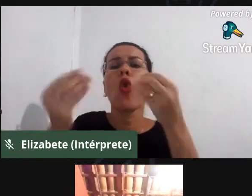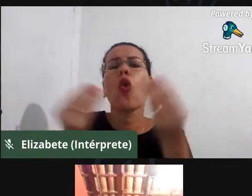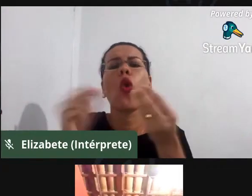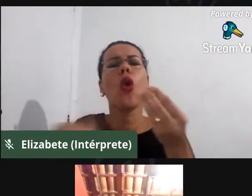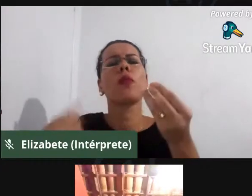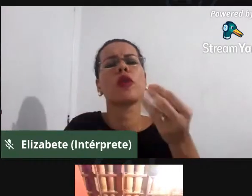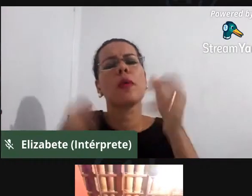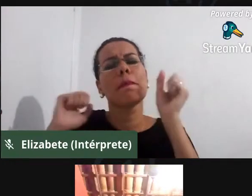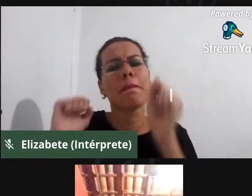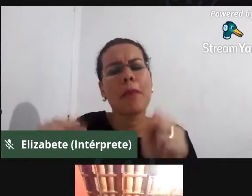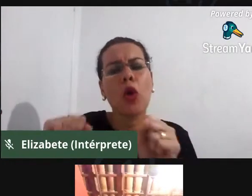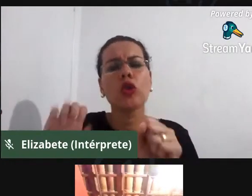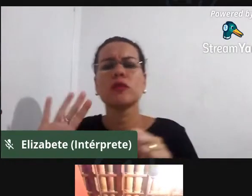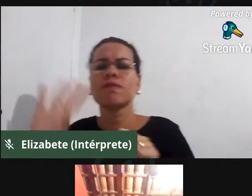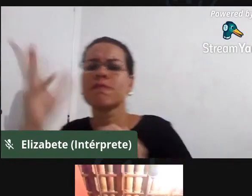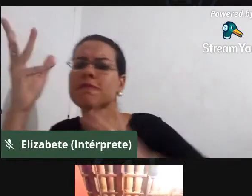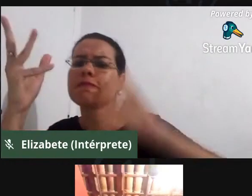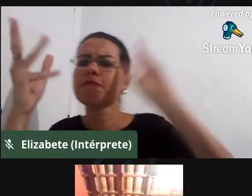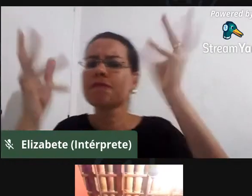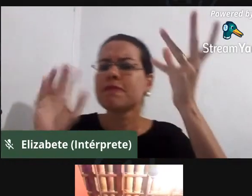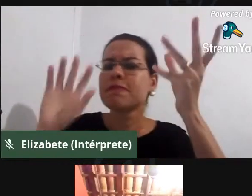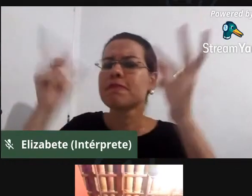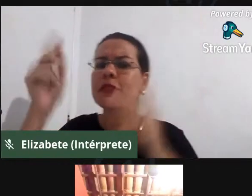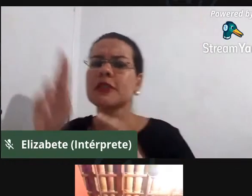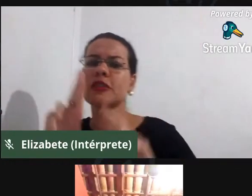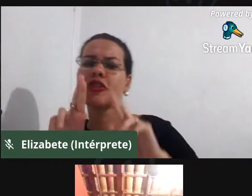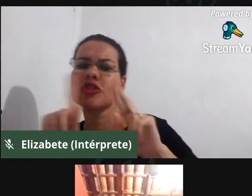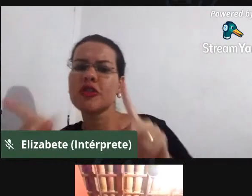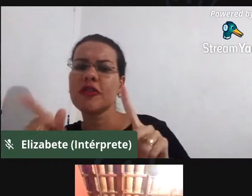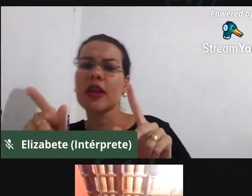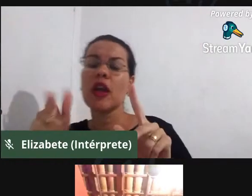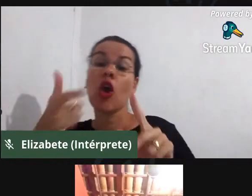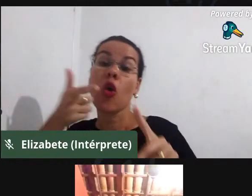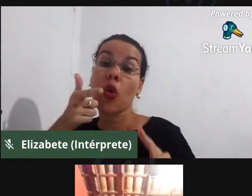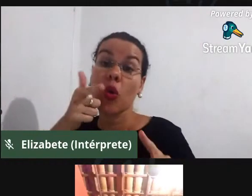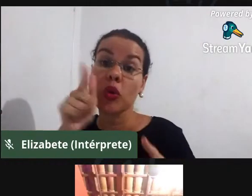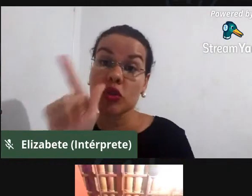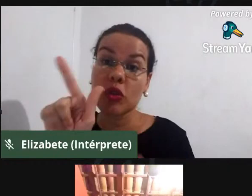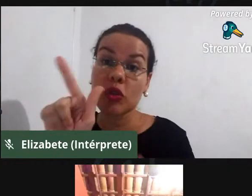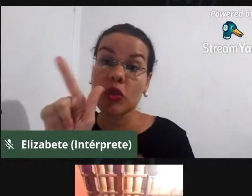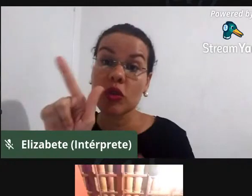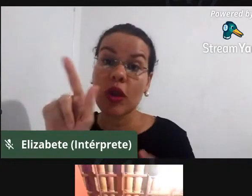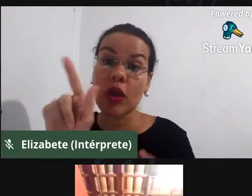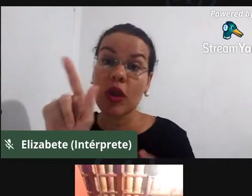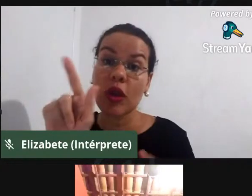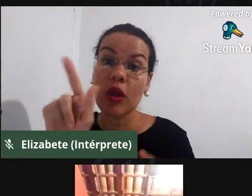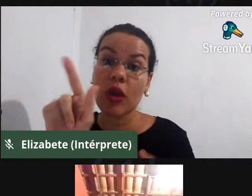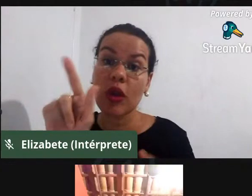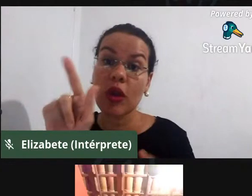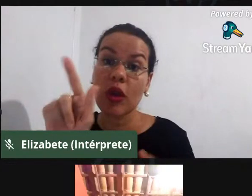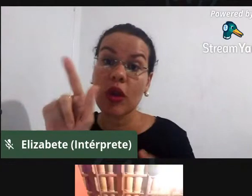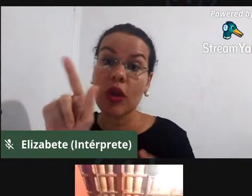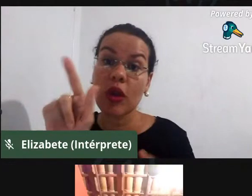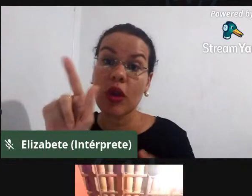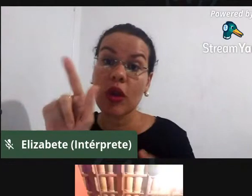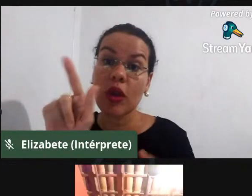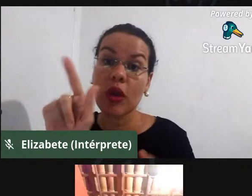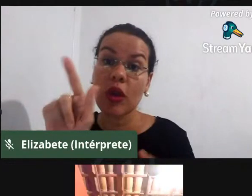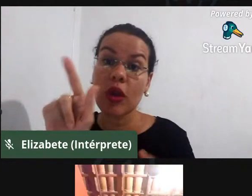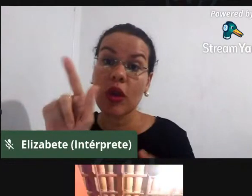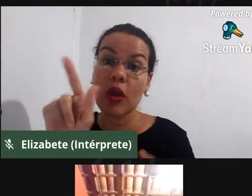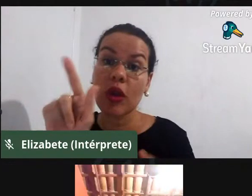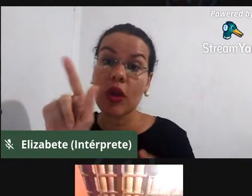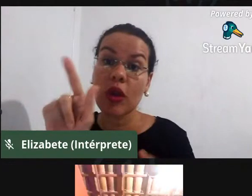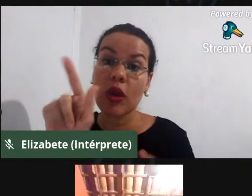continuar cultivando, e ter garantia de produção, e pensar como que ocorre essa interação de